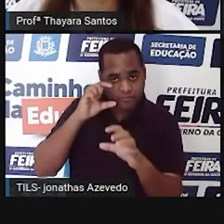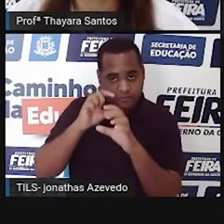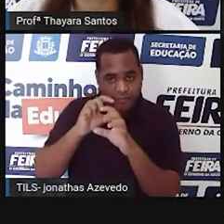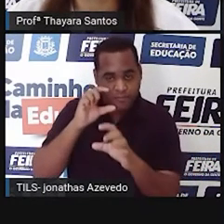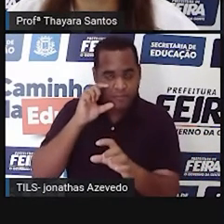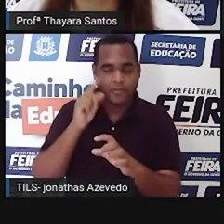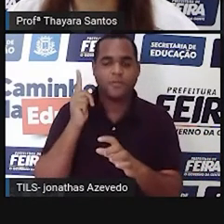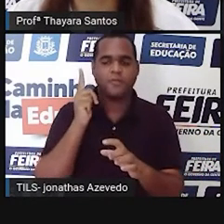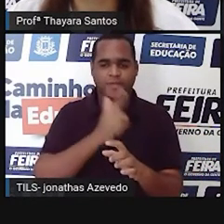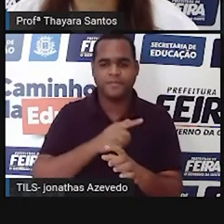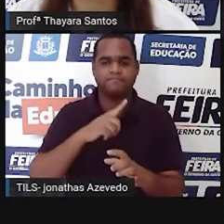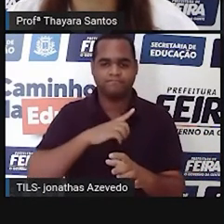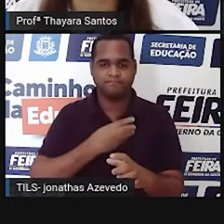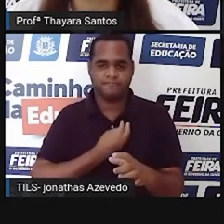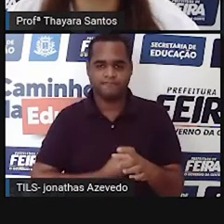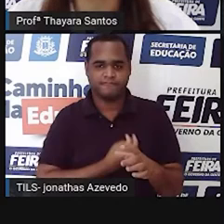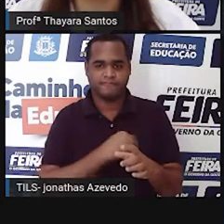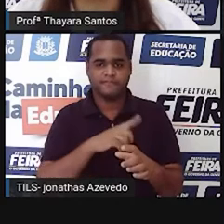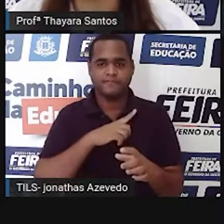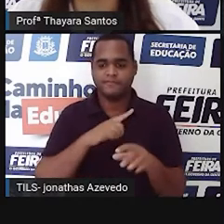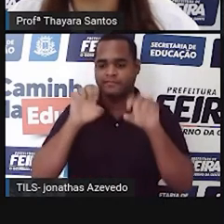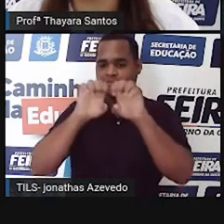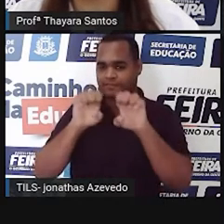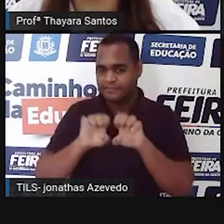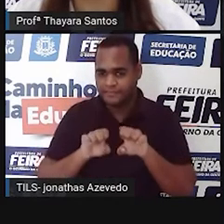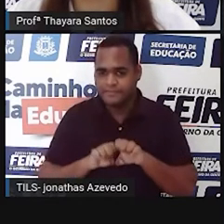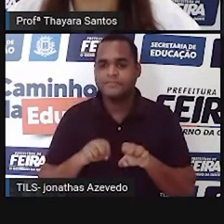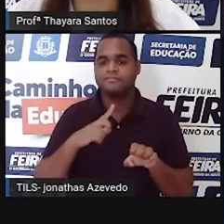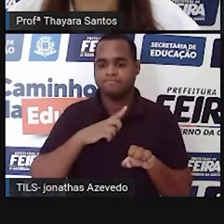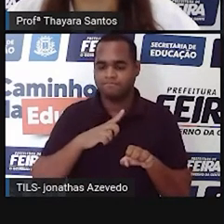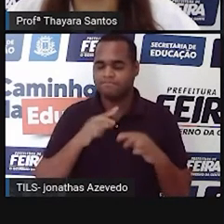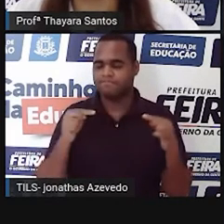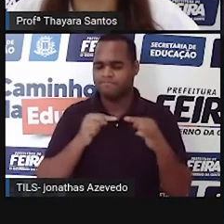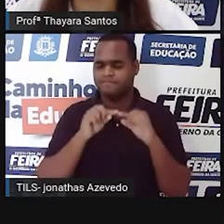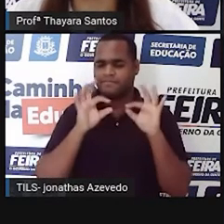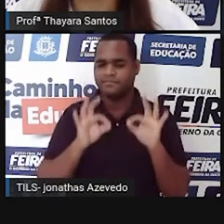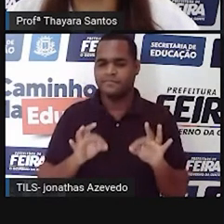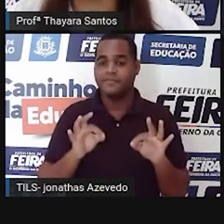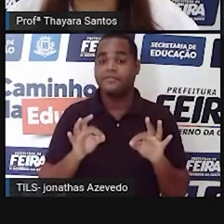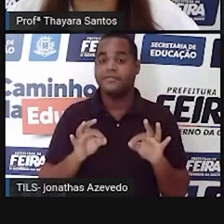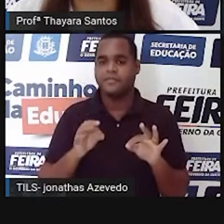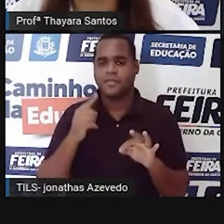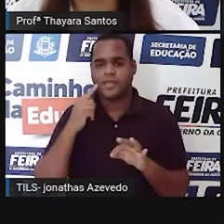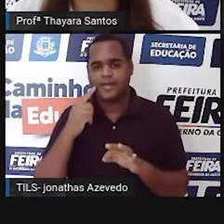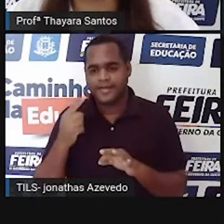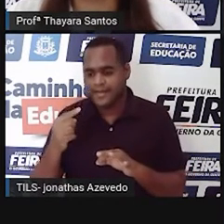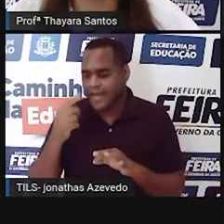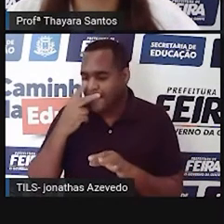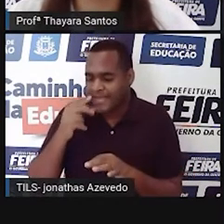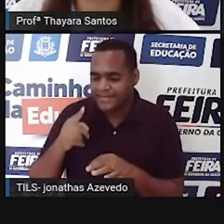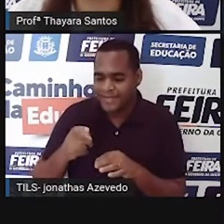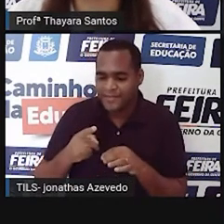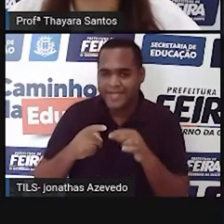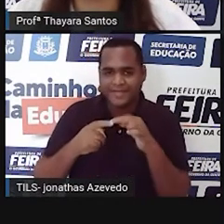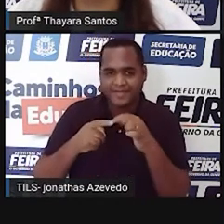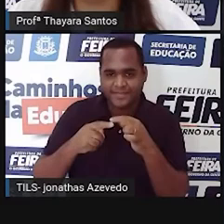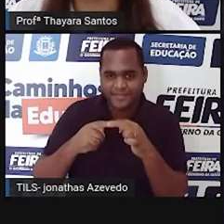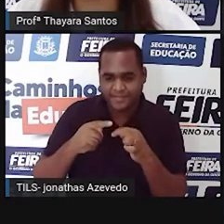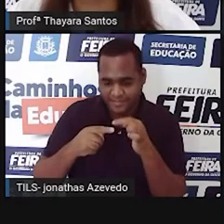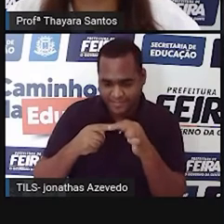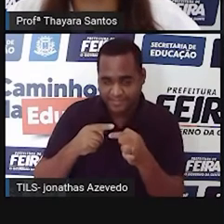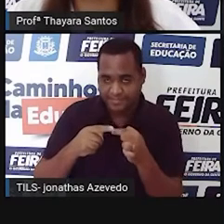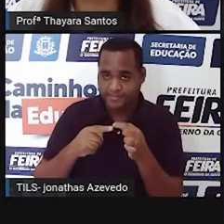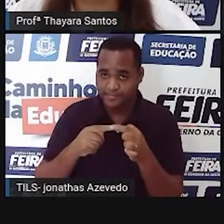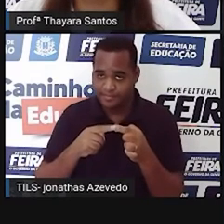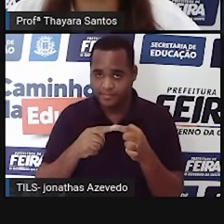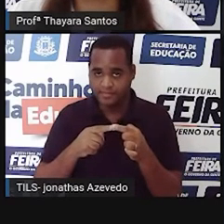deu um zoom para a gente conseguir ver a estrutura desse espermatozoide. Então, ele tem a região da cabeça, que tem o que a gente chama de acrossoma.